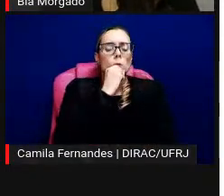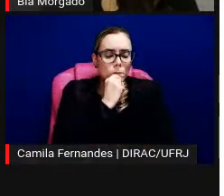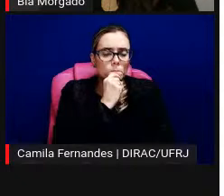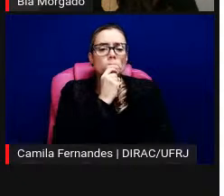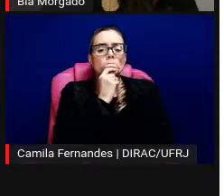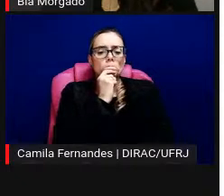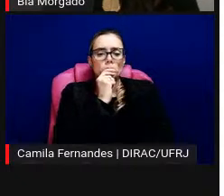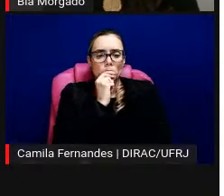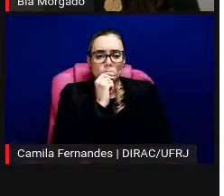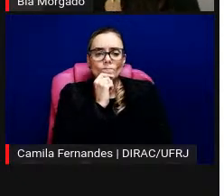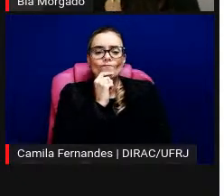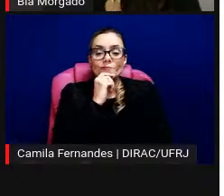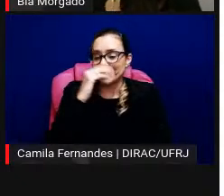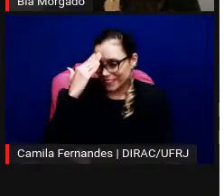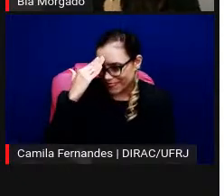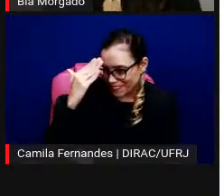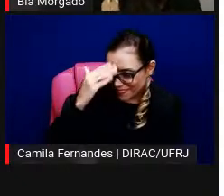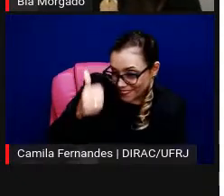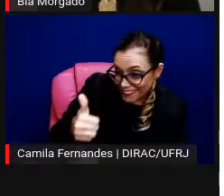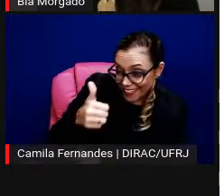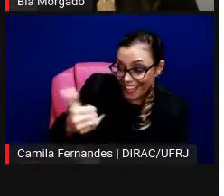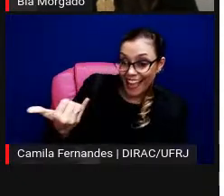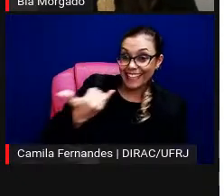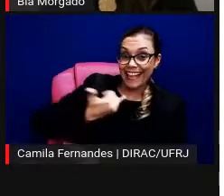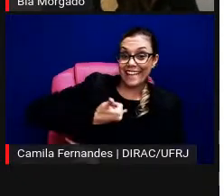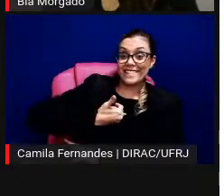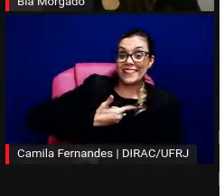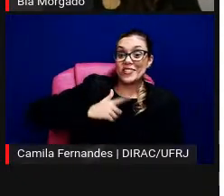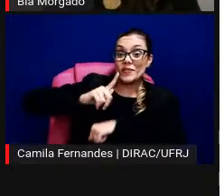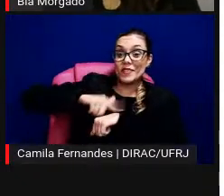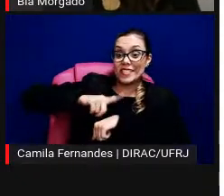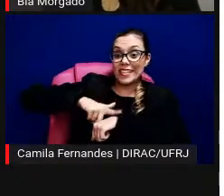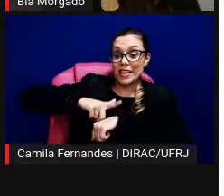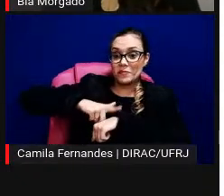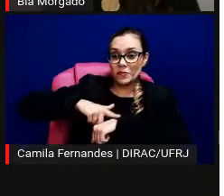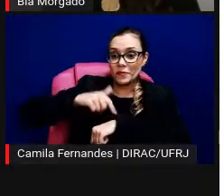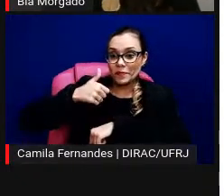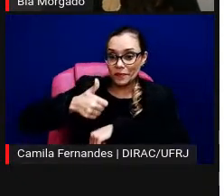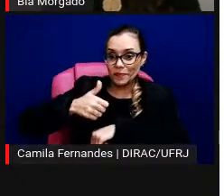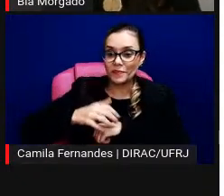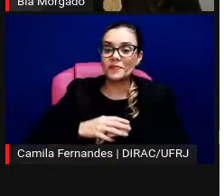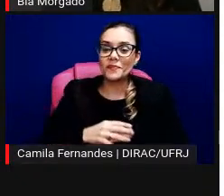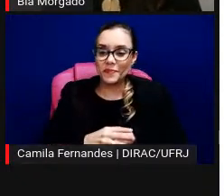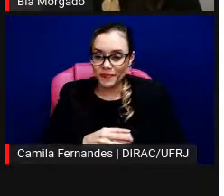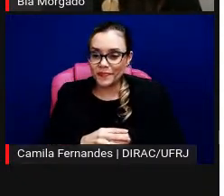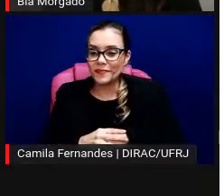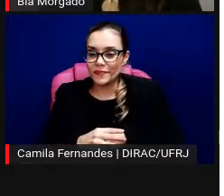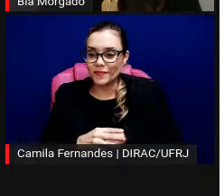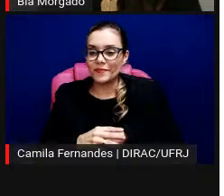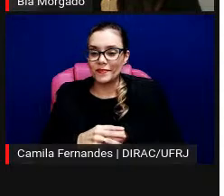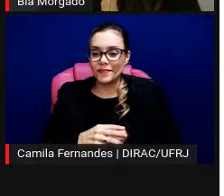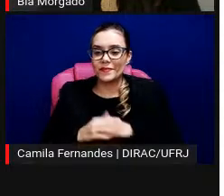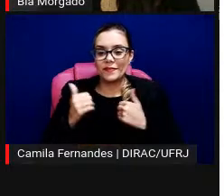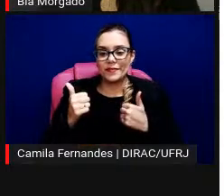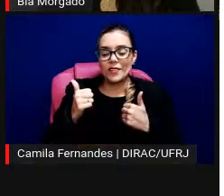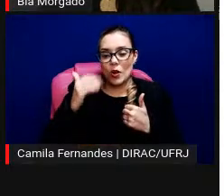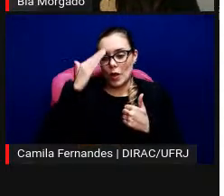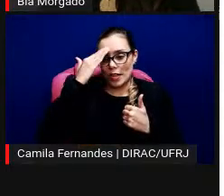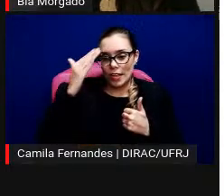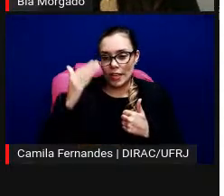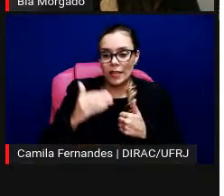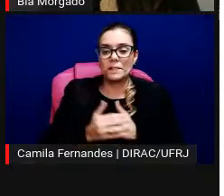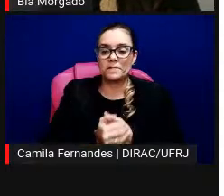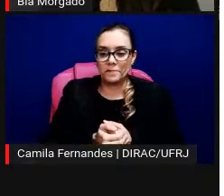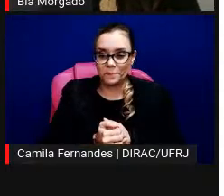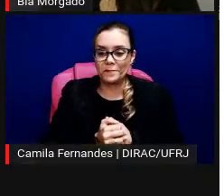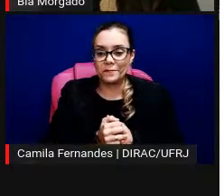pode a instituição